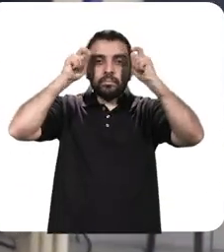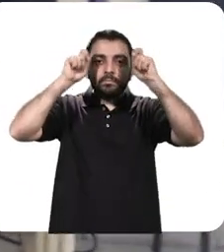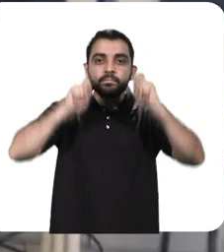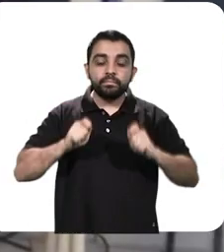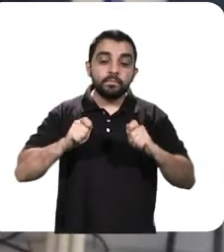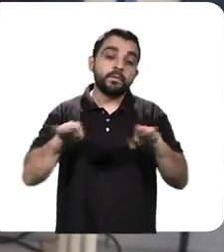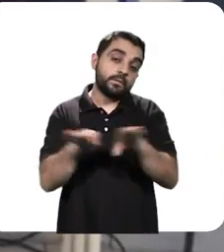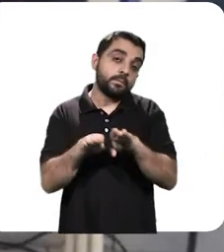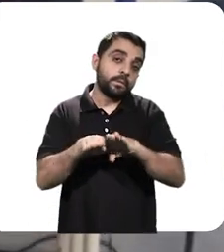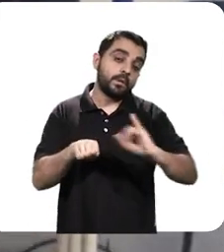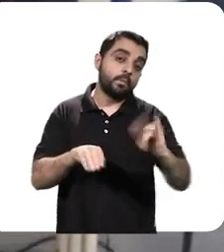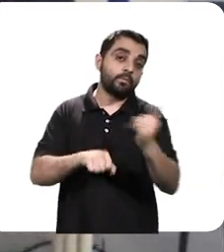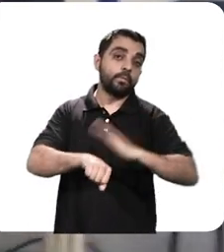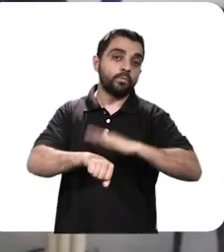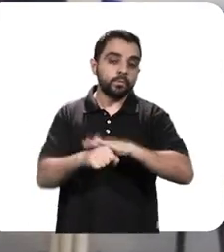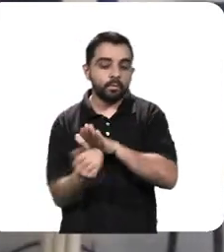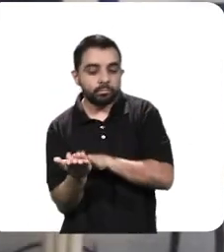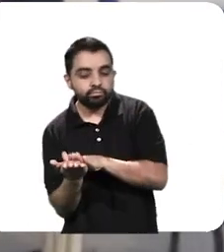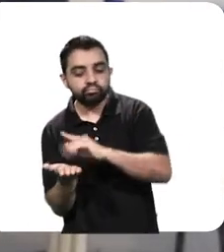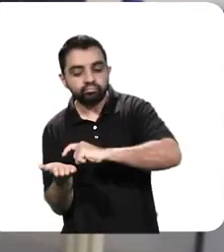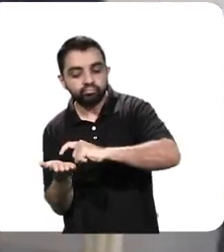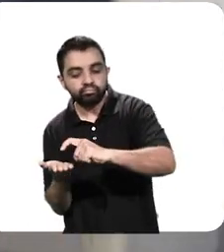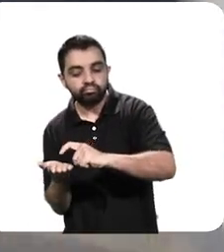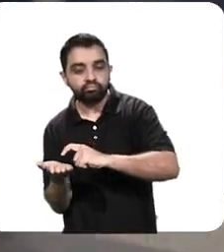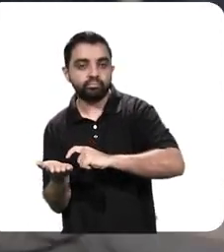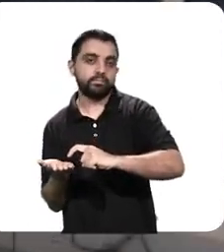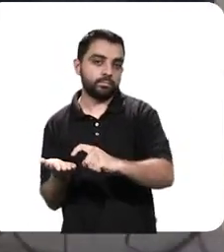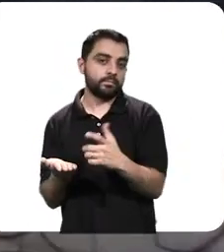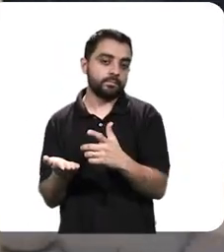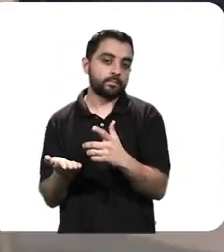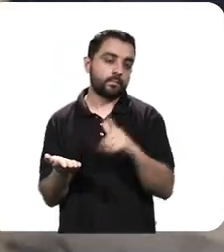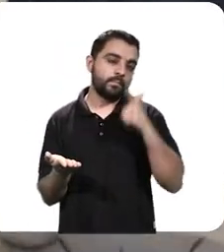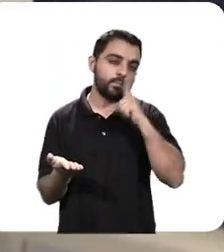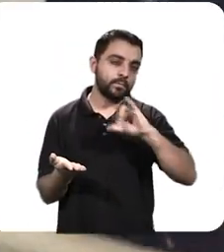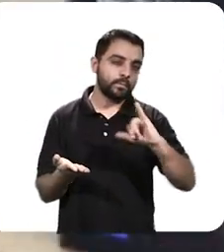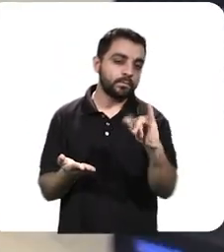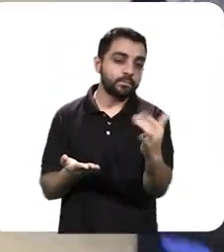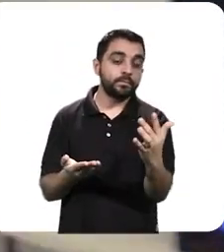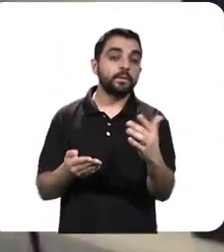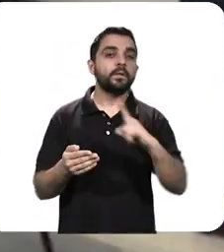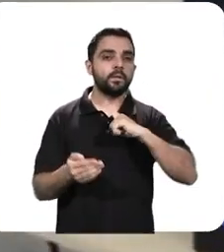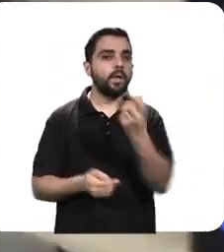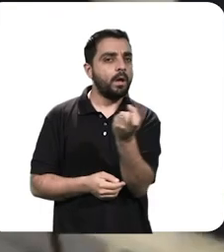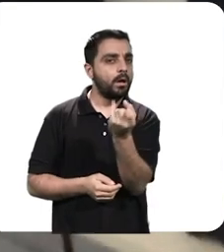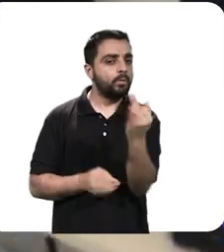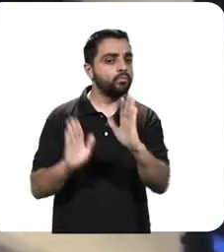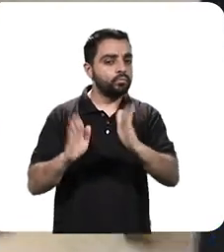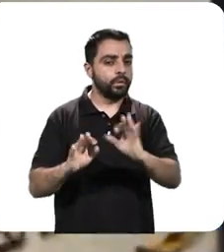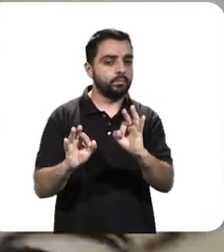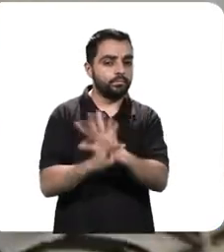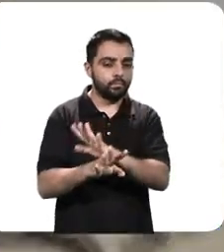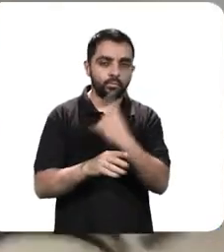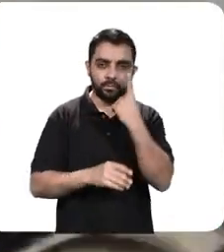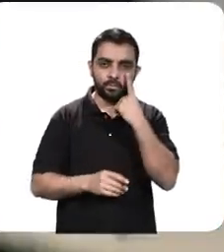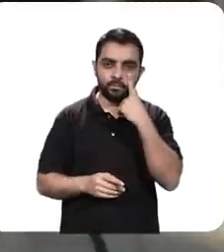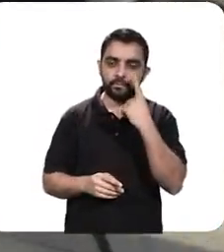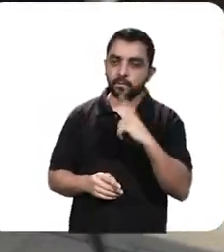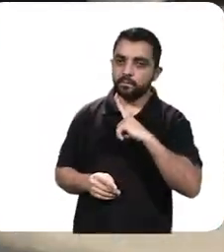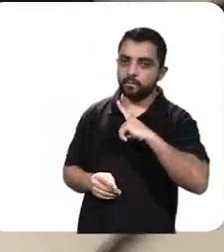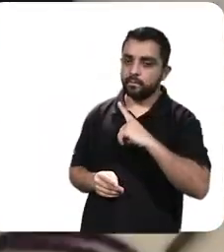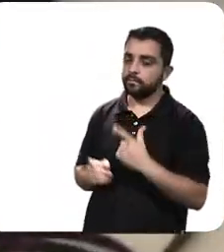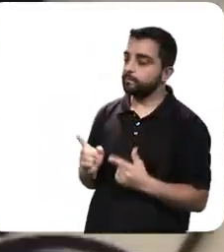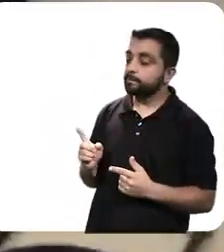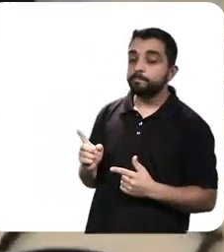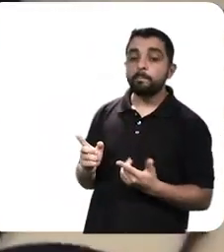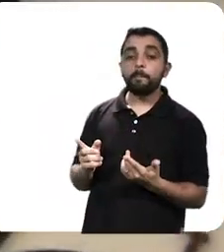e otimizar também a velocidade de impressão. Nesse momento a gente já tem algumas máscaras prontas, alguns suportes